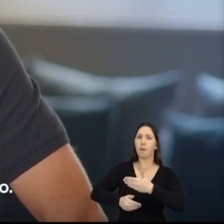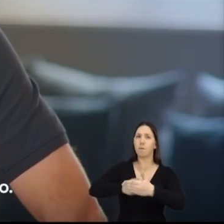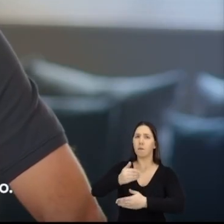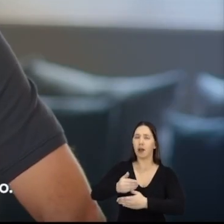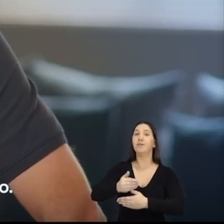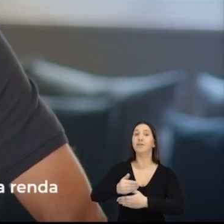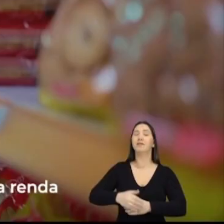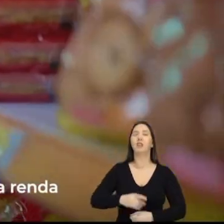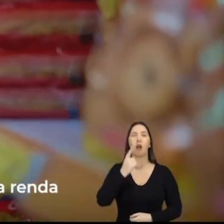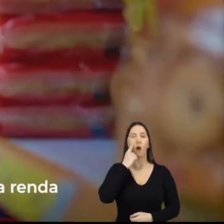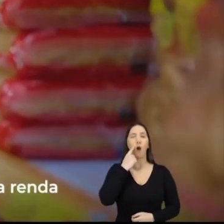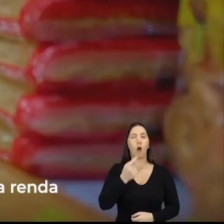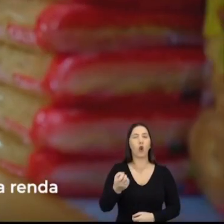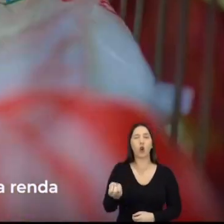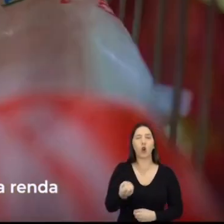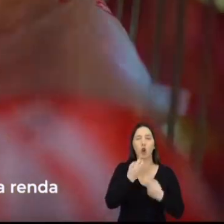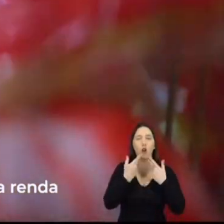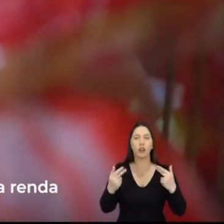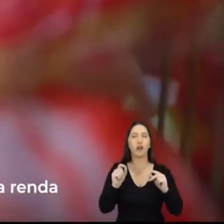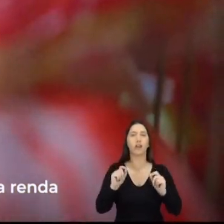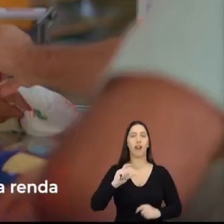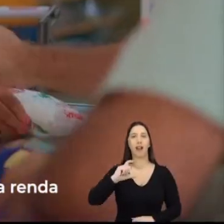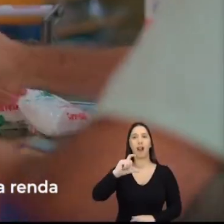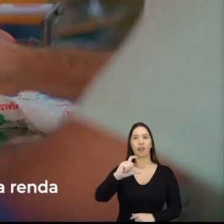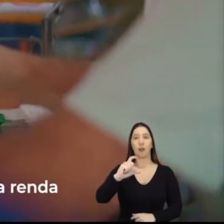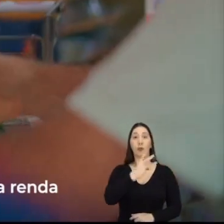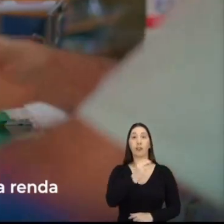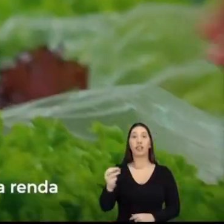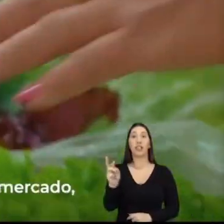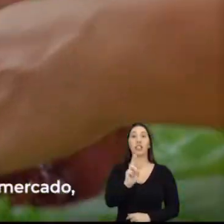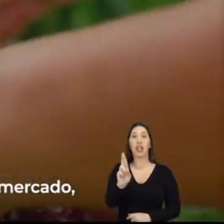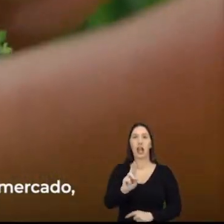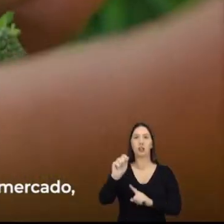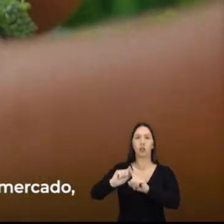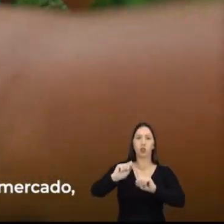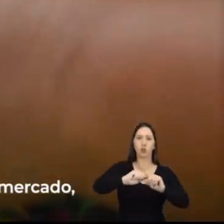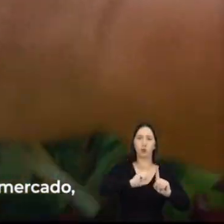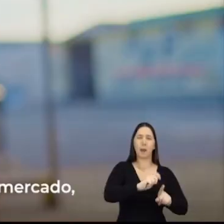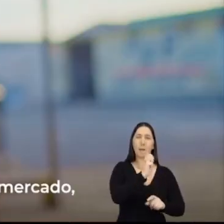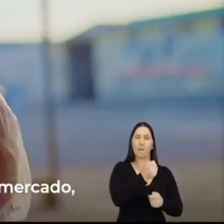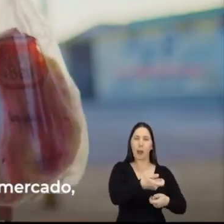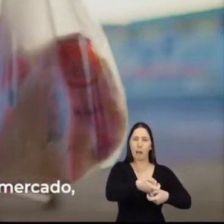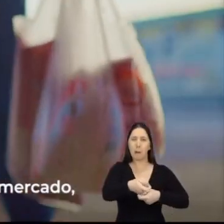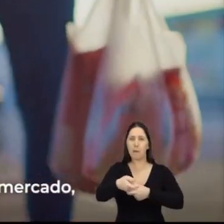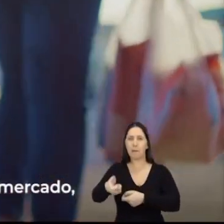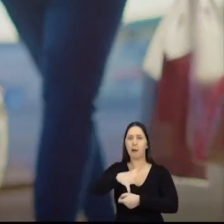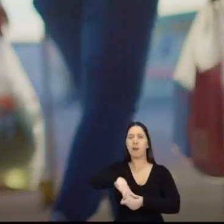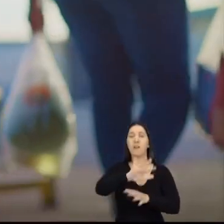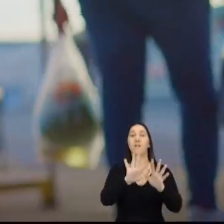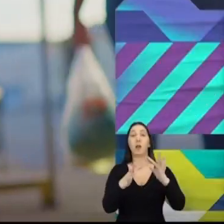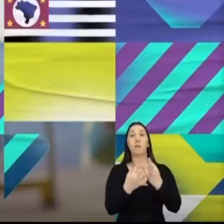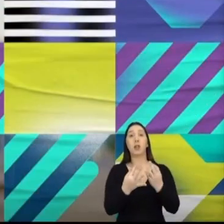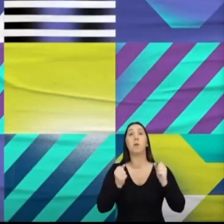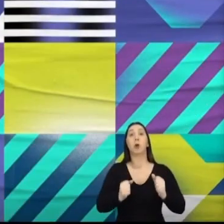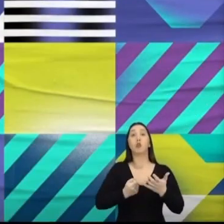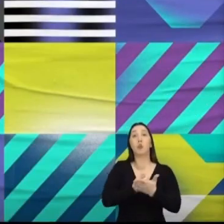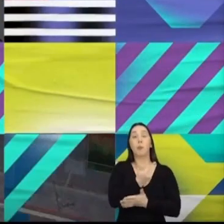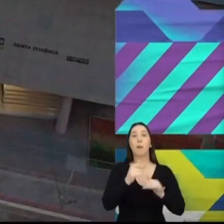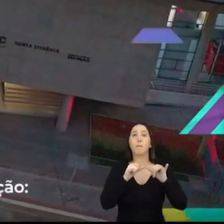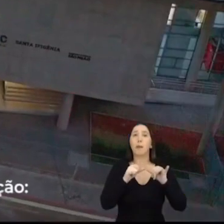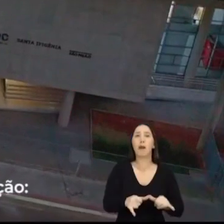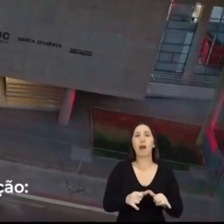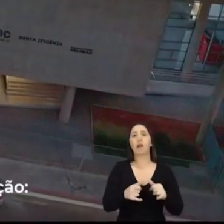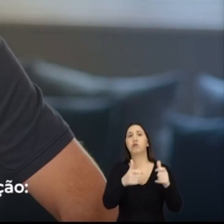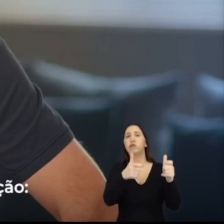agora é o Cartão Bom Prato. 300 reais todos os meses, pras famílias de baixa renda, comprar o seu alimento. Na vendinha, no supermercado, perto da sua casa.